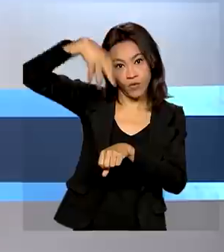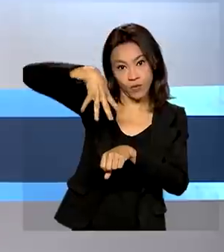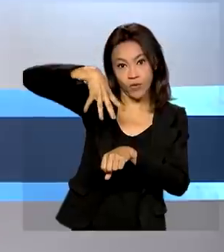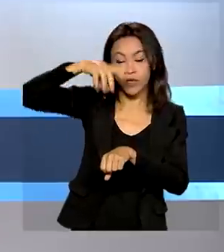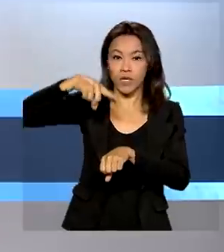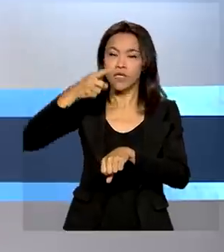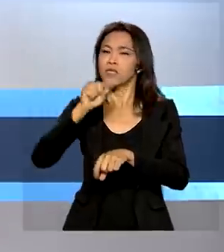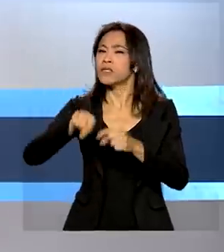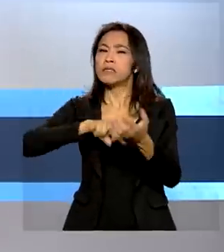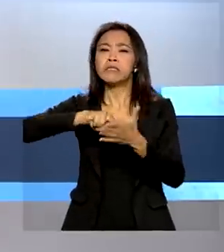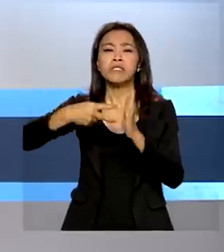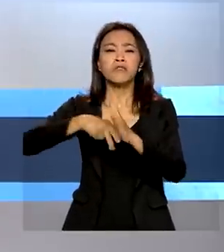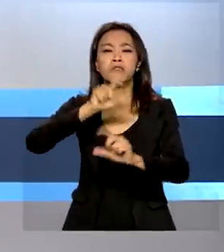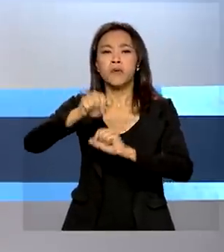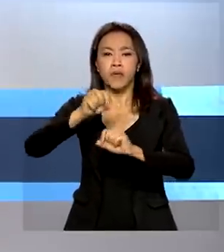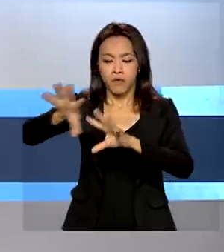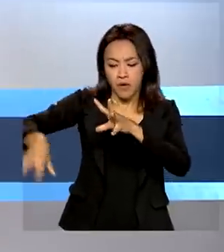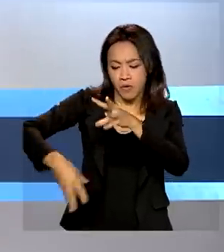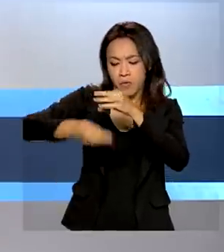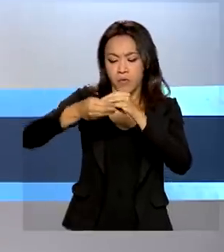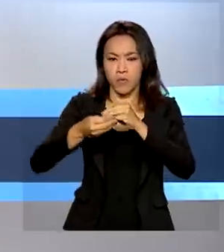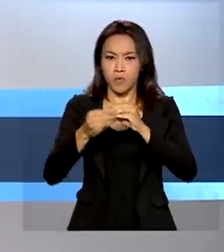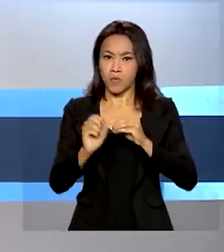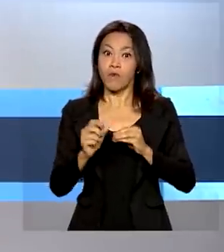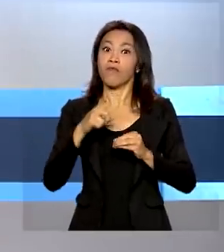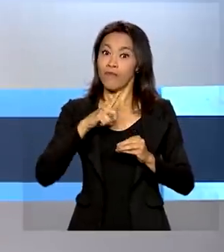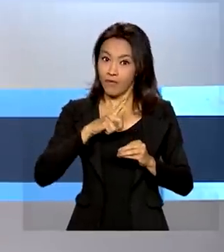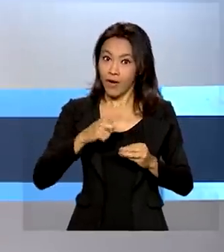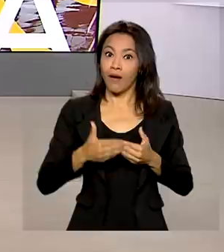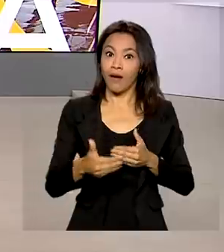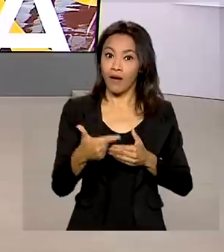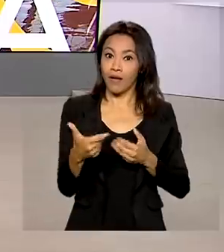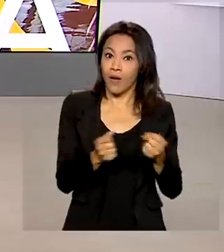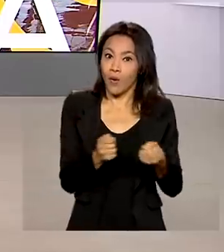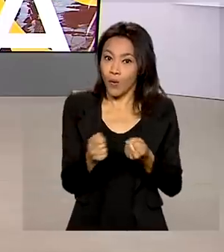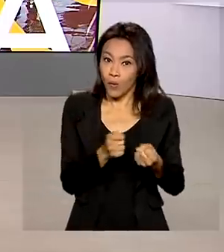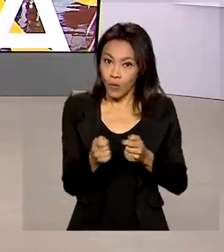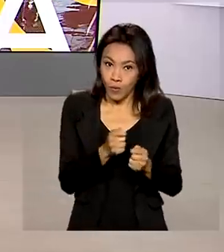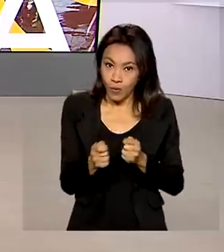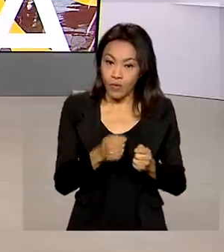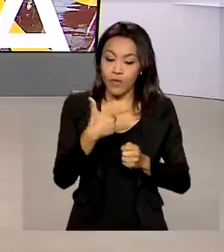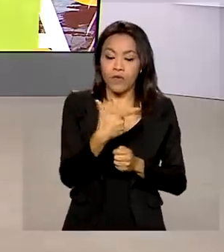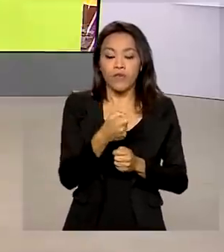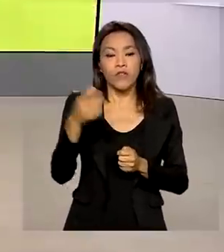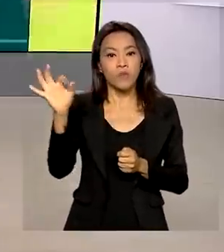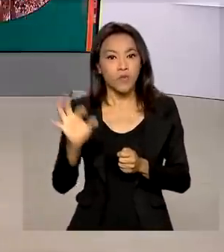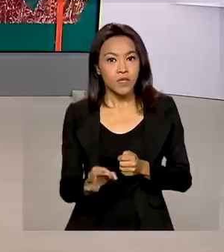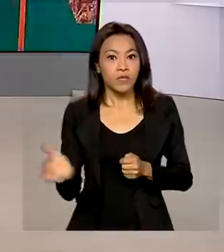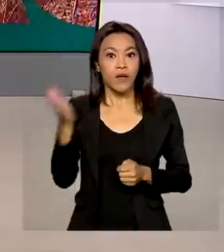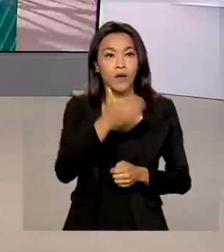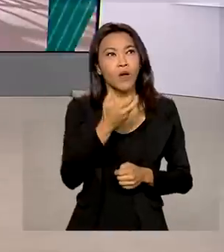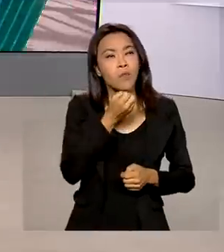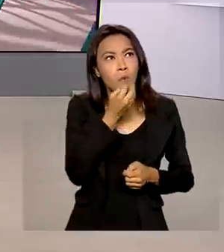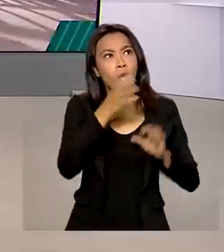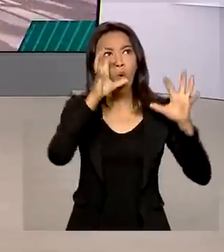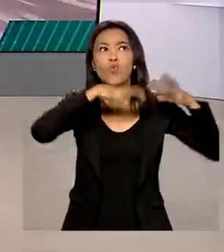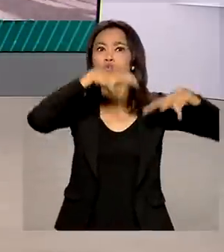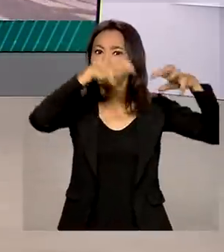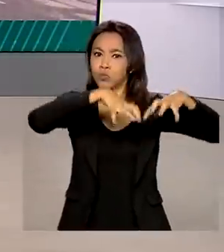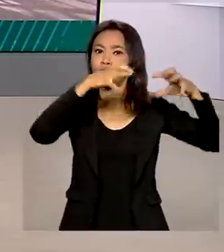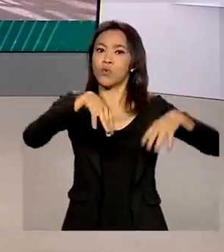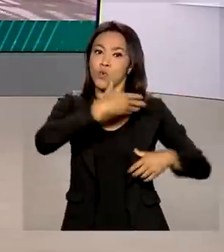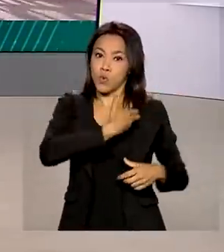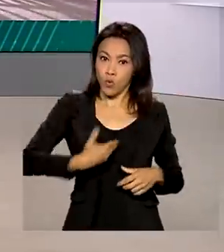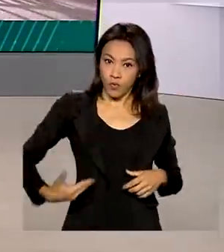e que o consumidor deve economizar 20% na conta de luz. Com a melhora das condições de chuva, o governo também